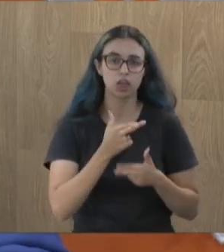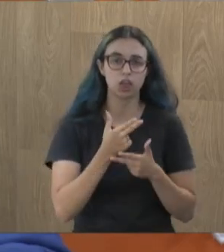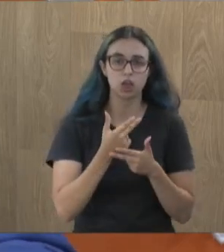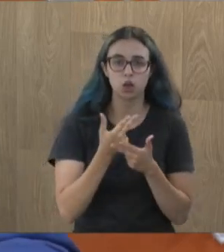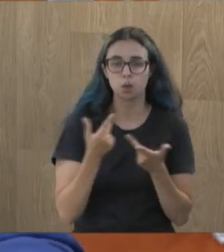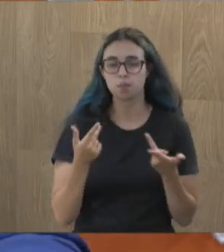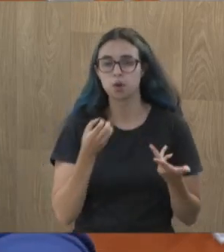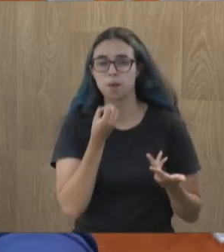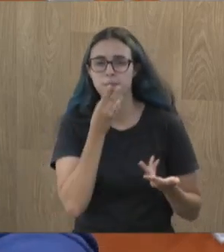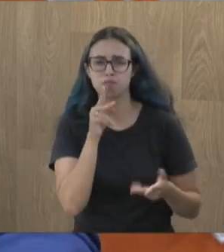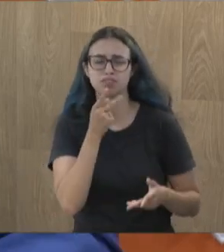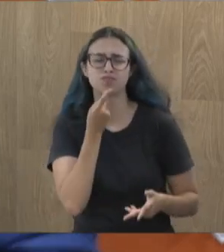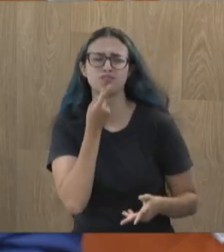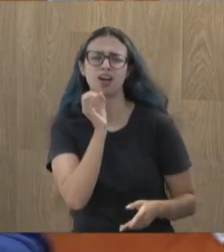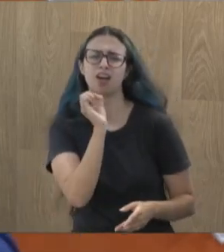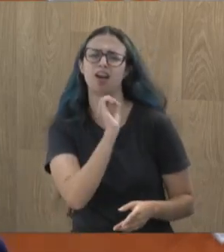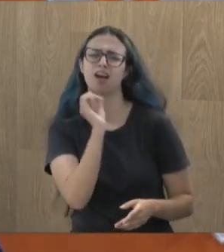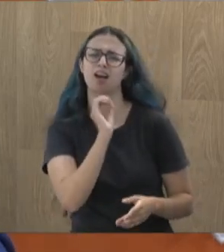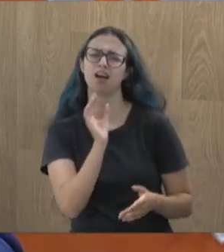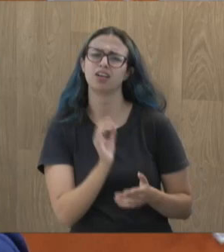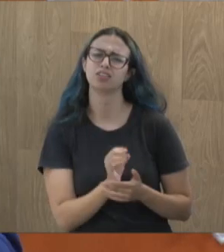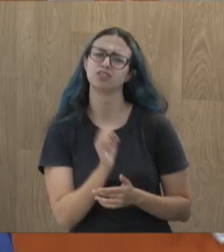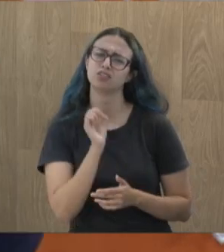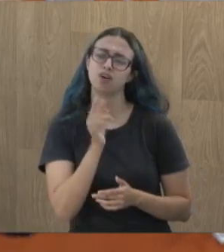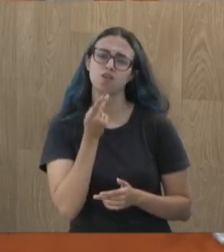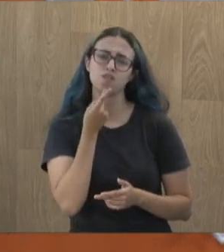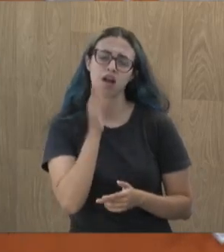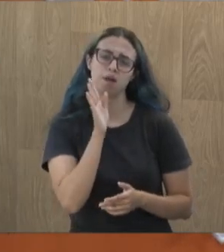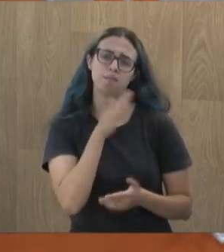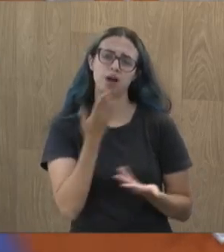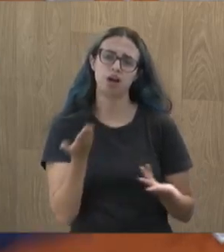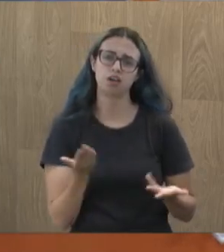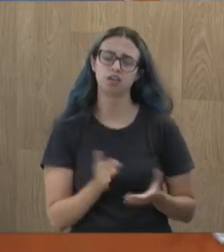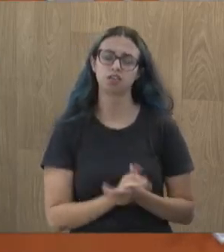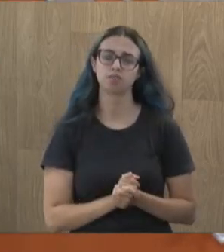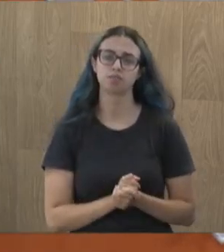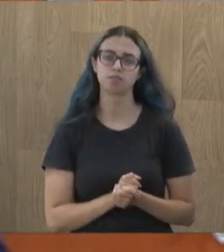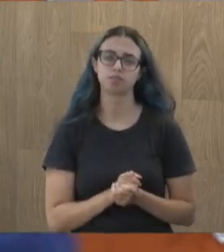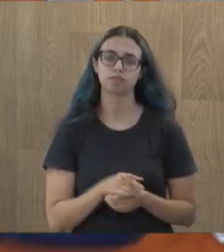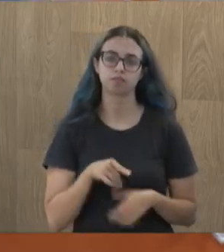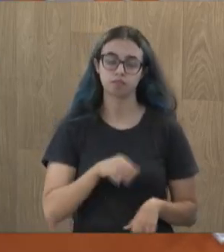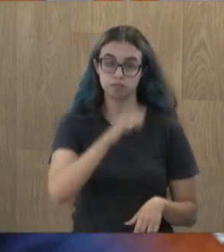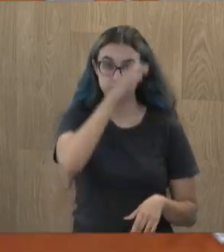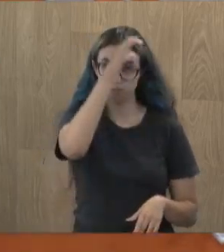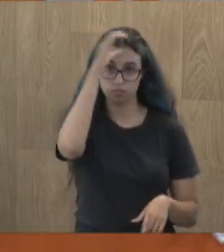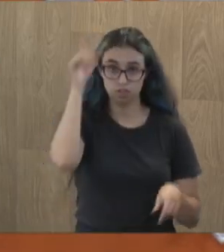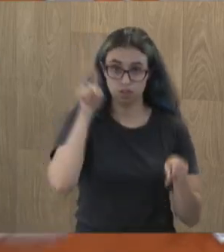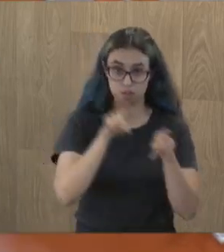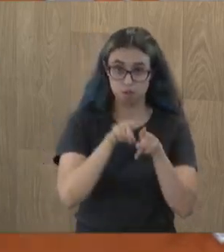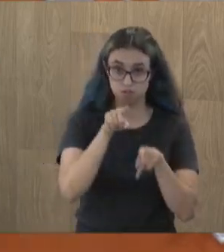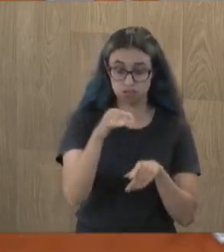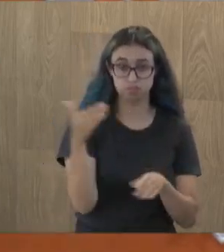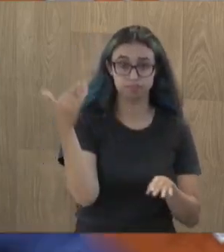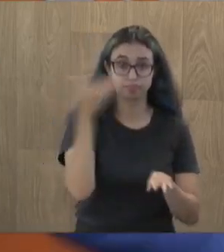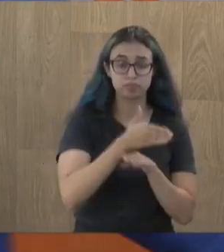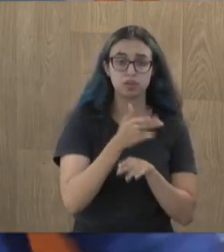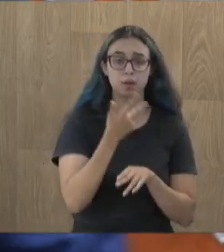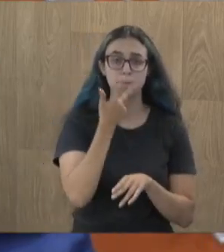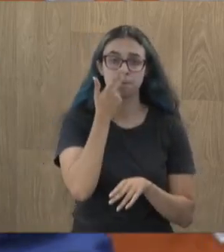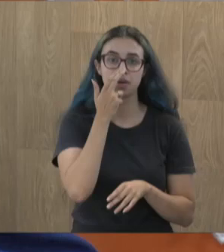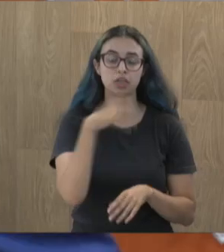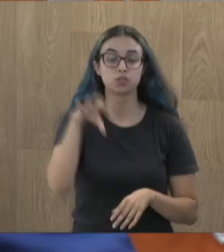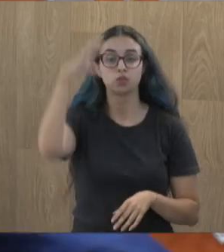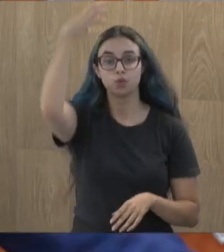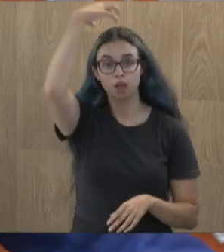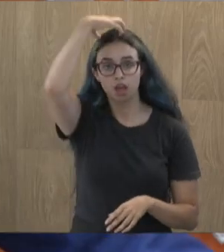ó, calado, fala nada. E nessa Câmara também. entra aqui como se fosse o rei da cocada preta. Geral de